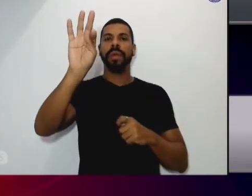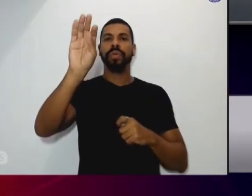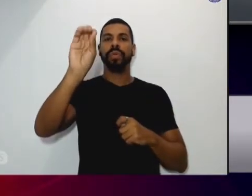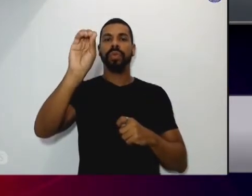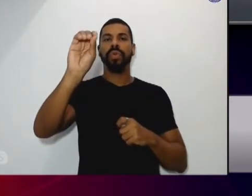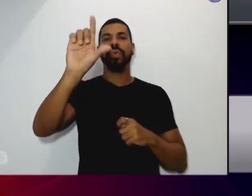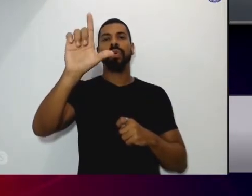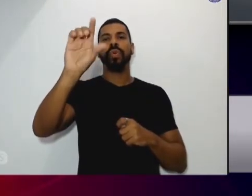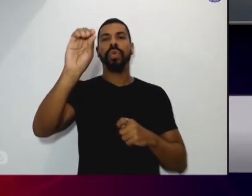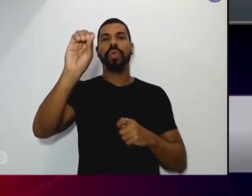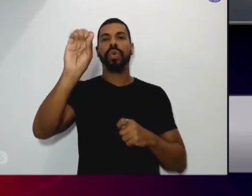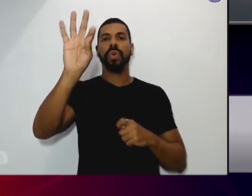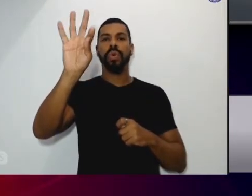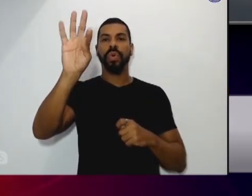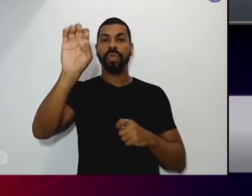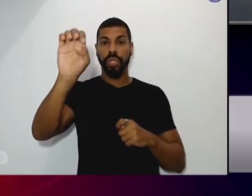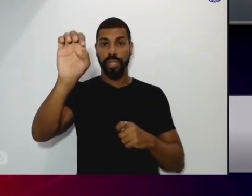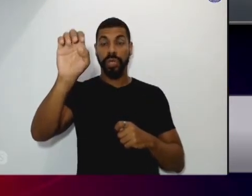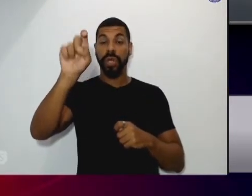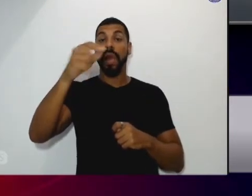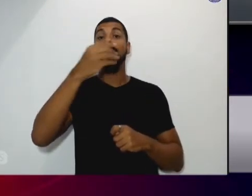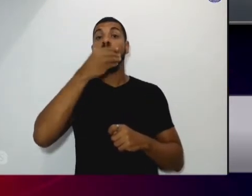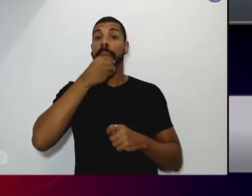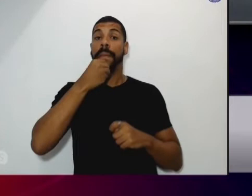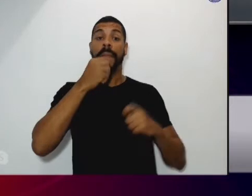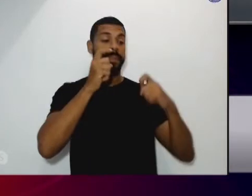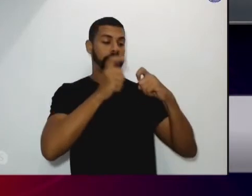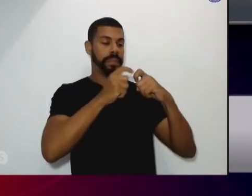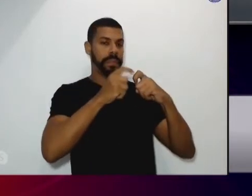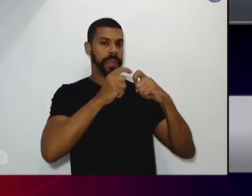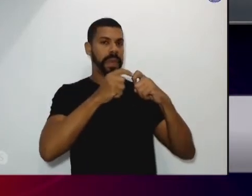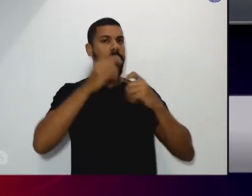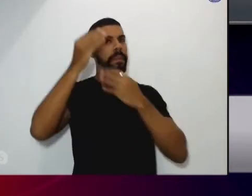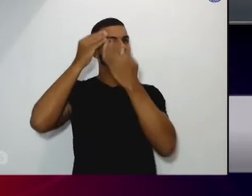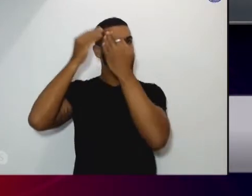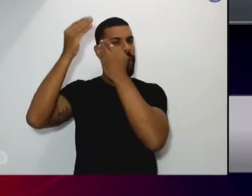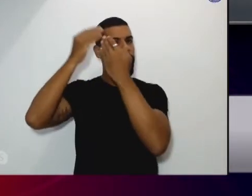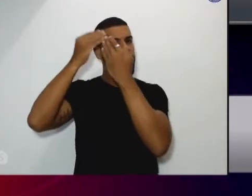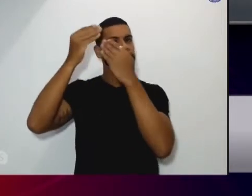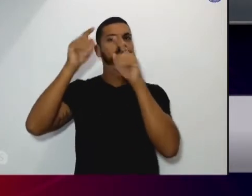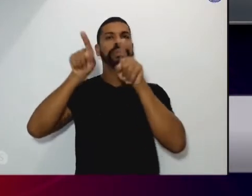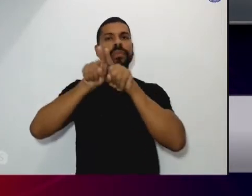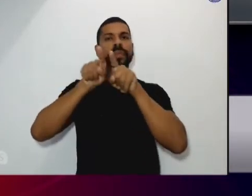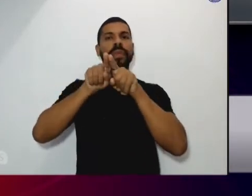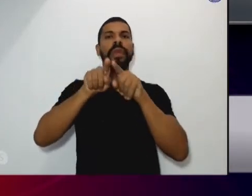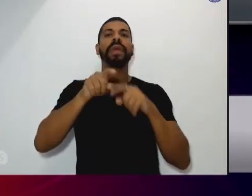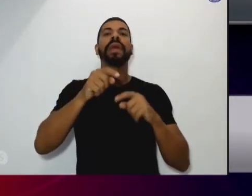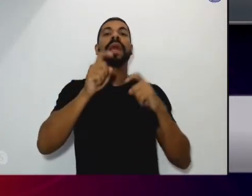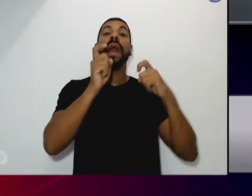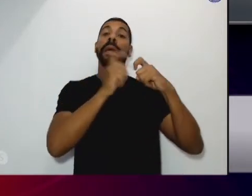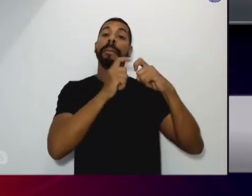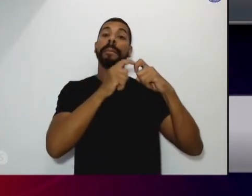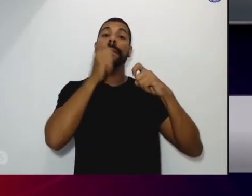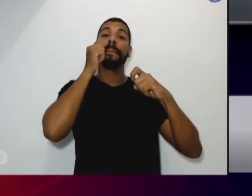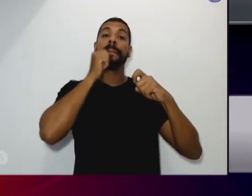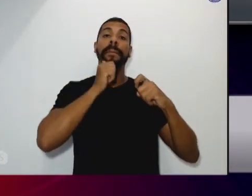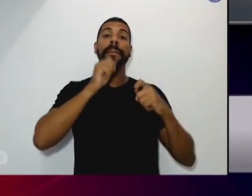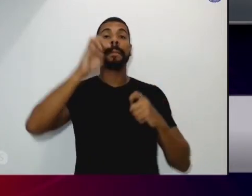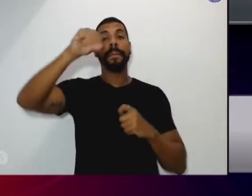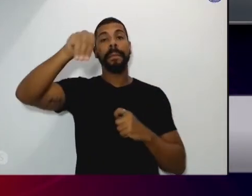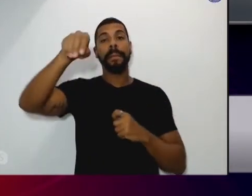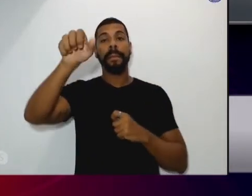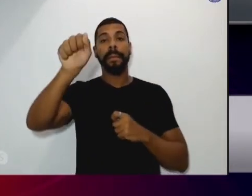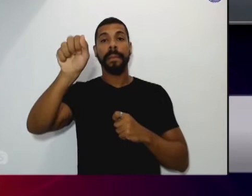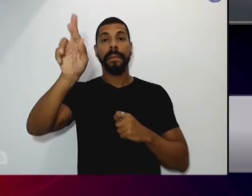ele é médico é psiquiatra e nós temos também a doutora Marli do Cantídio que são expertos no